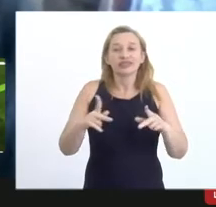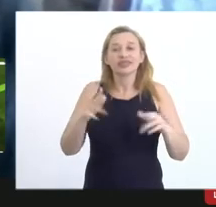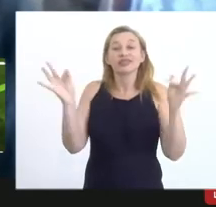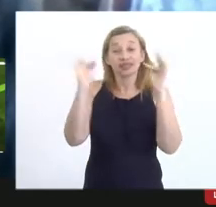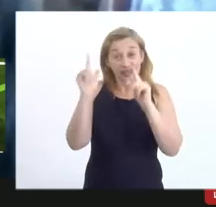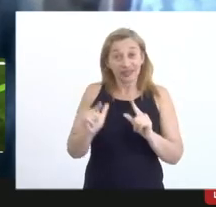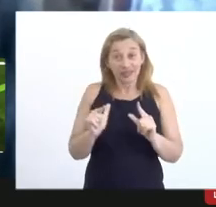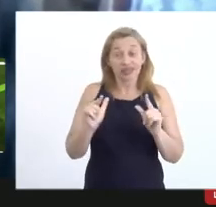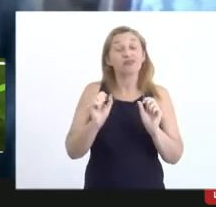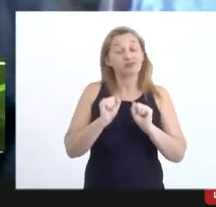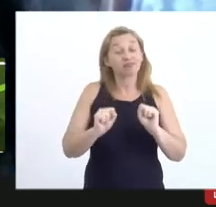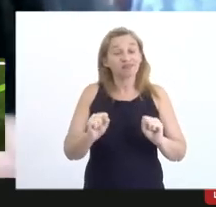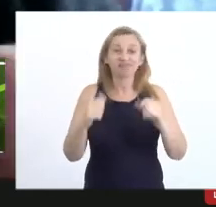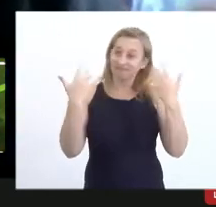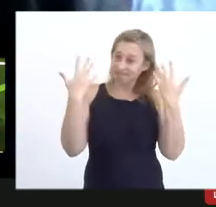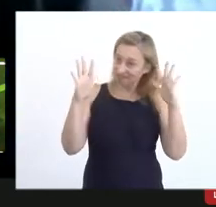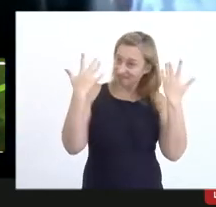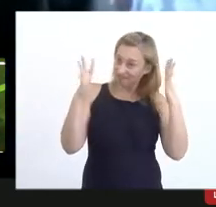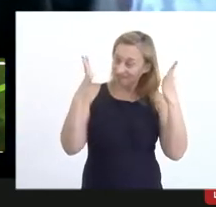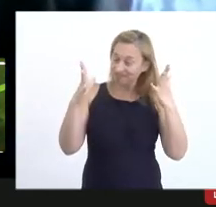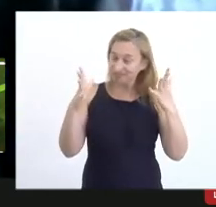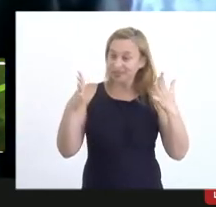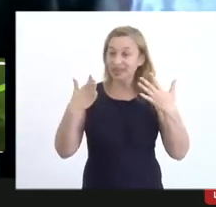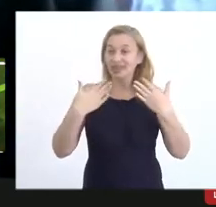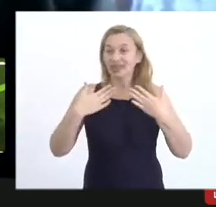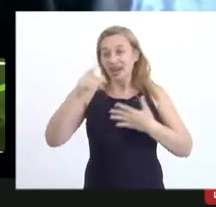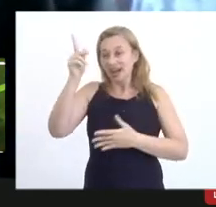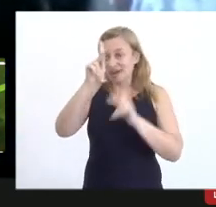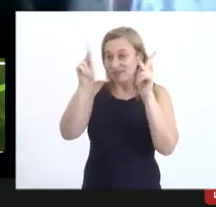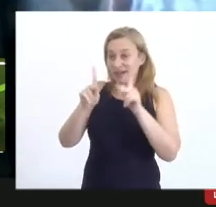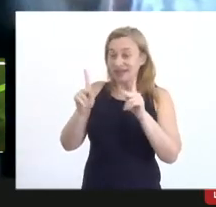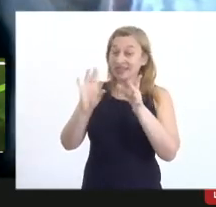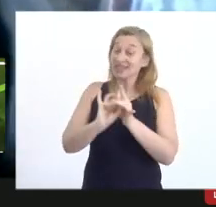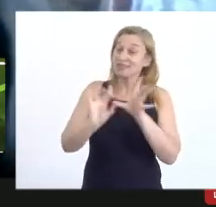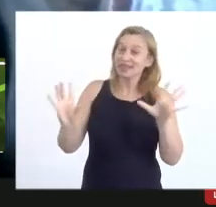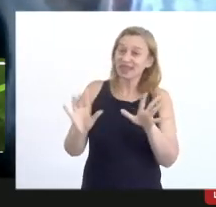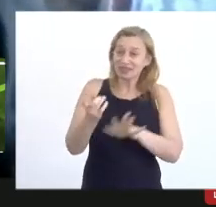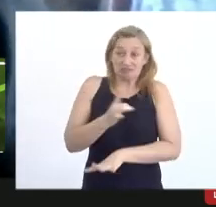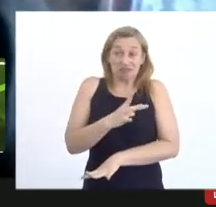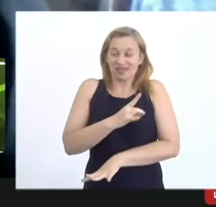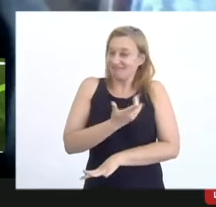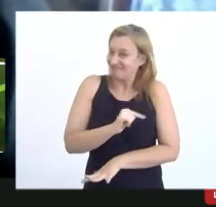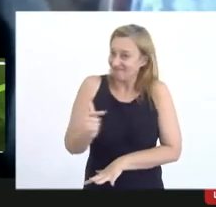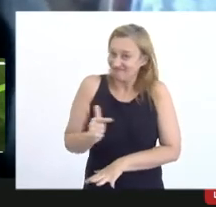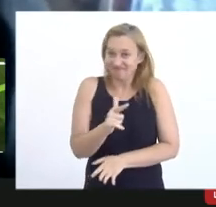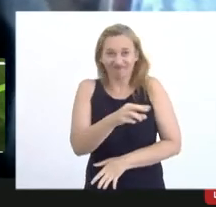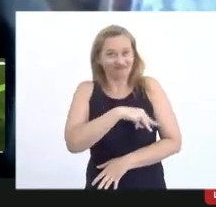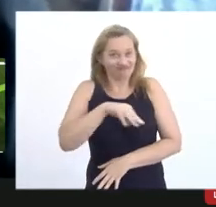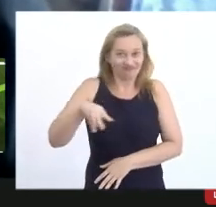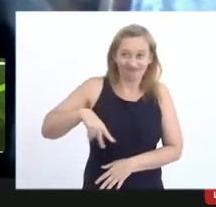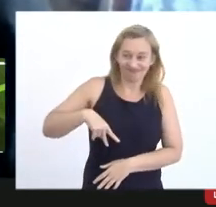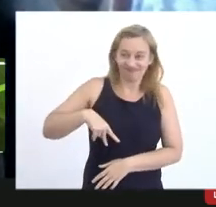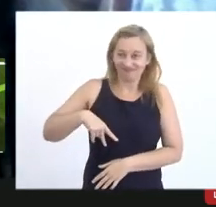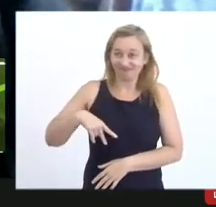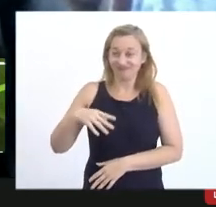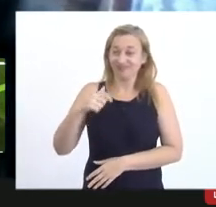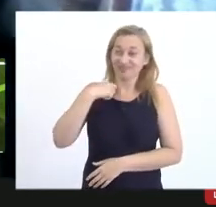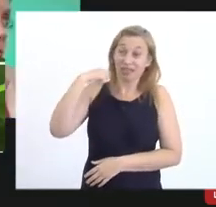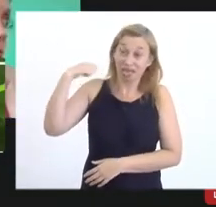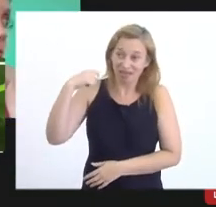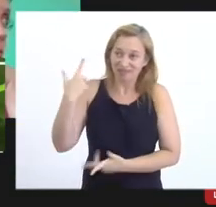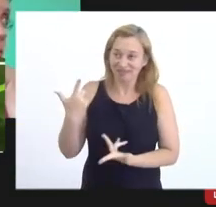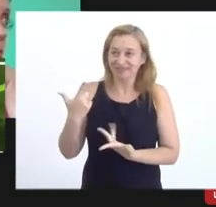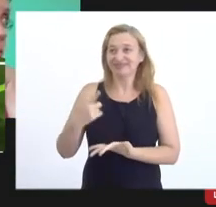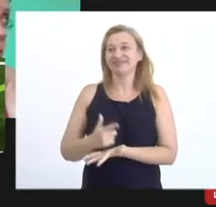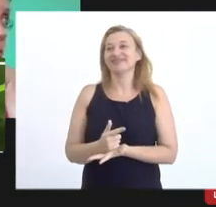da vida vão poder comemorar vão voltar a respirar com mais liberdade sem medo do Ministério Público enforcar vocês